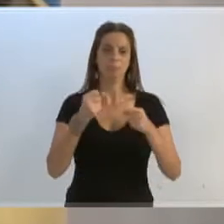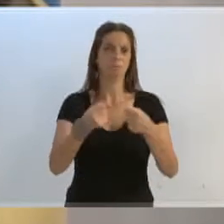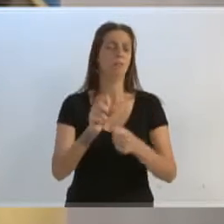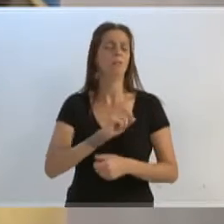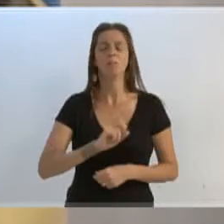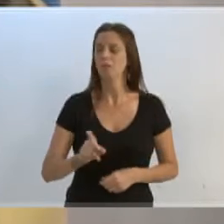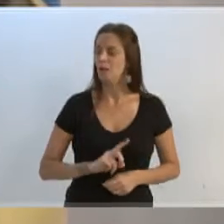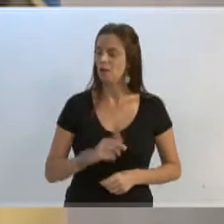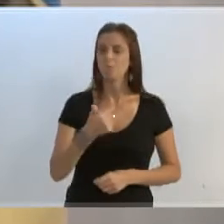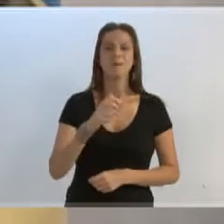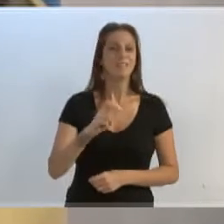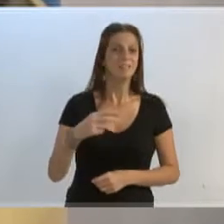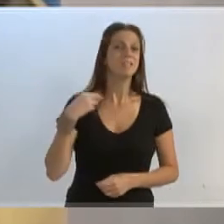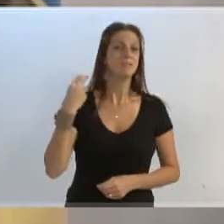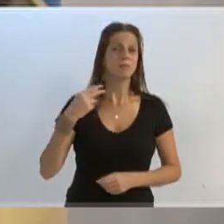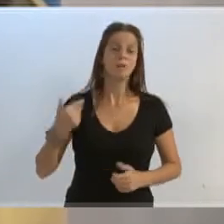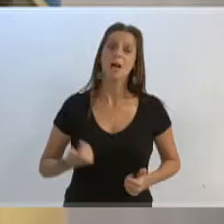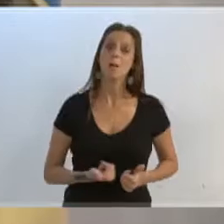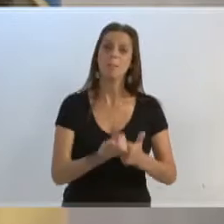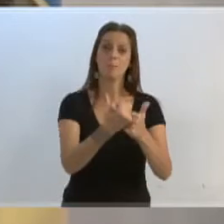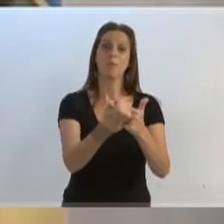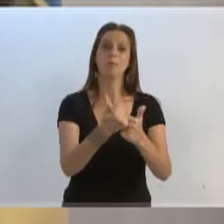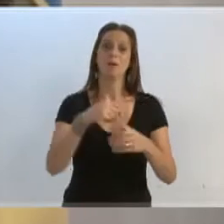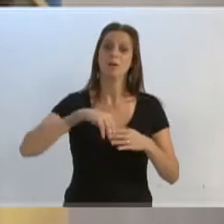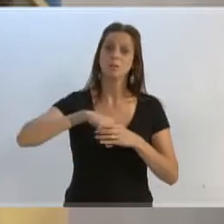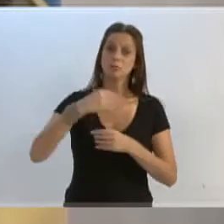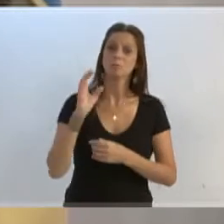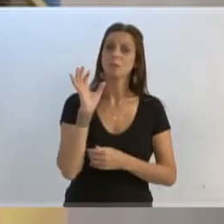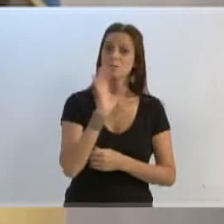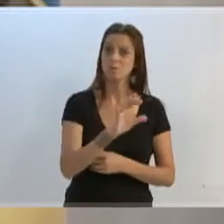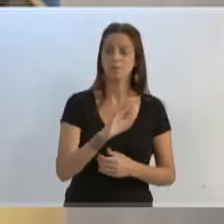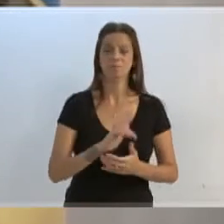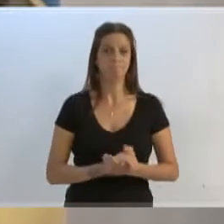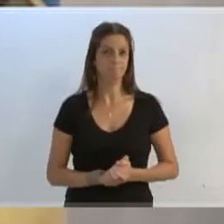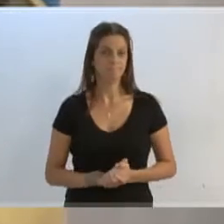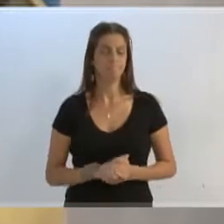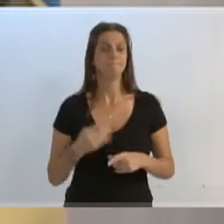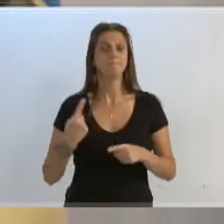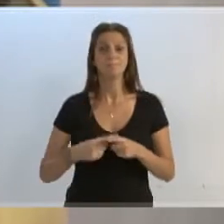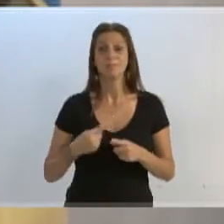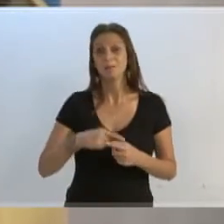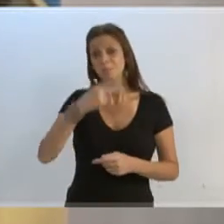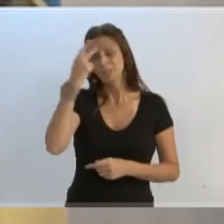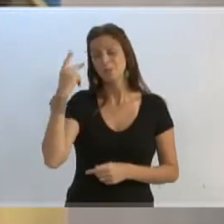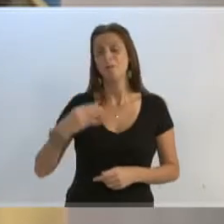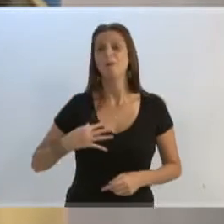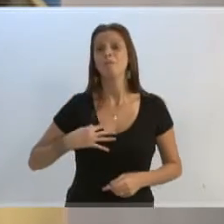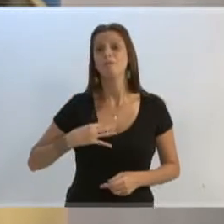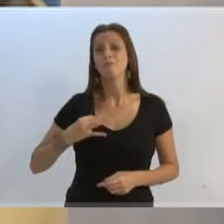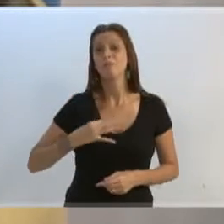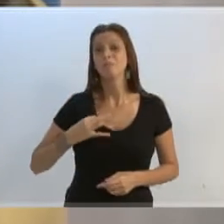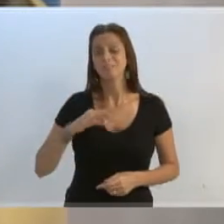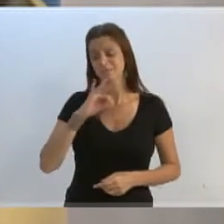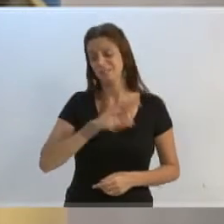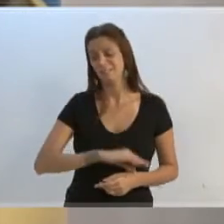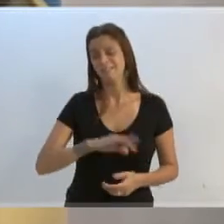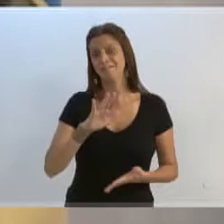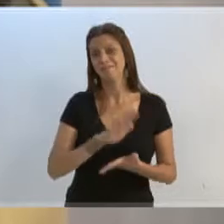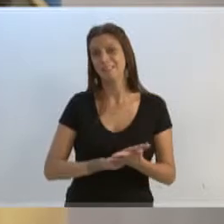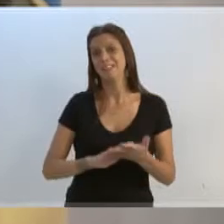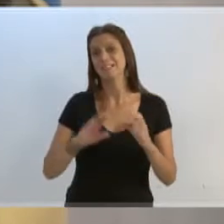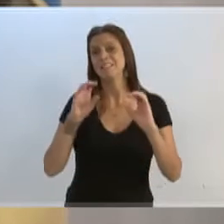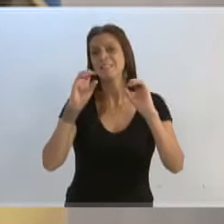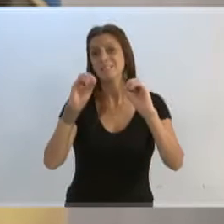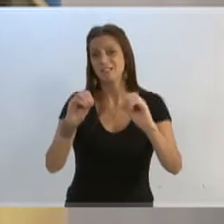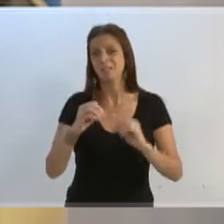parlamentares que têm que estar apoiando essas atitudes. Até porque são voluntários, não recebem nada. Pelo contrário, o Tyson,